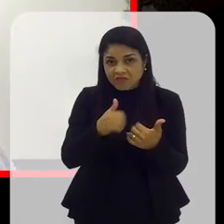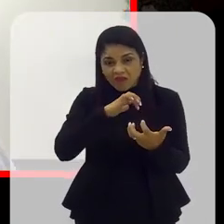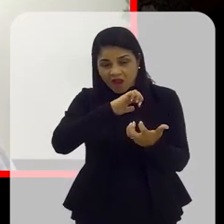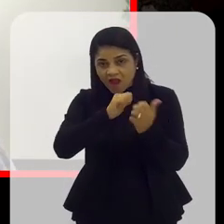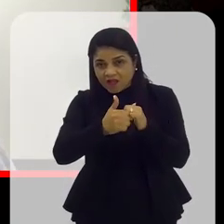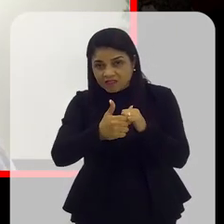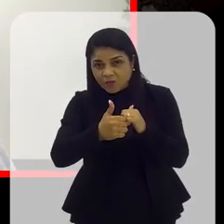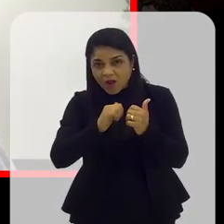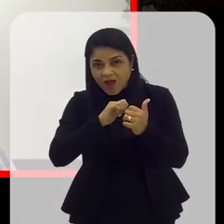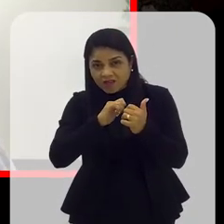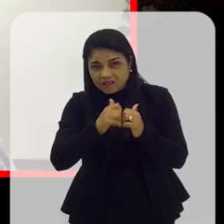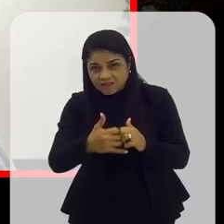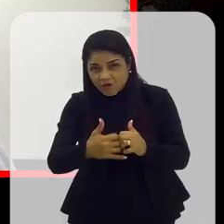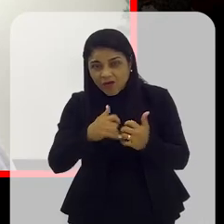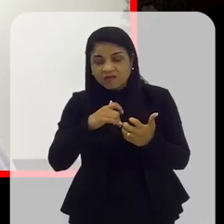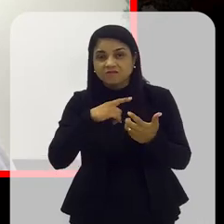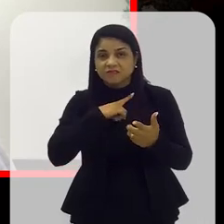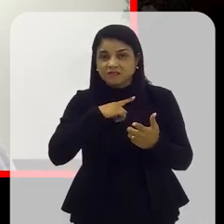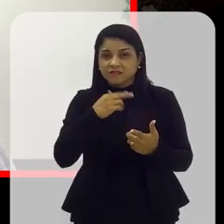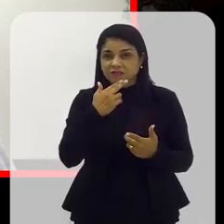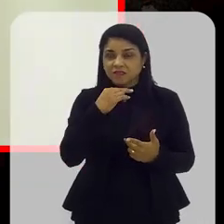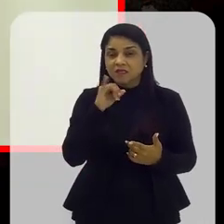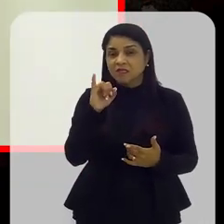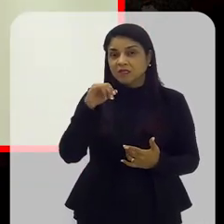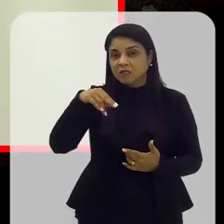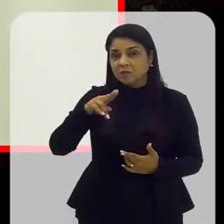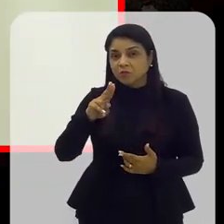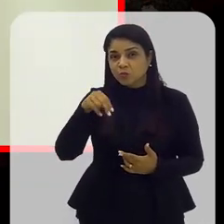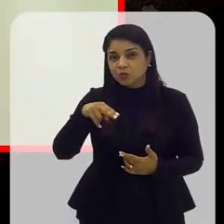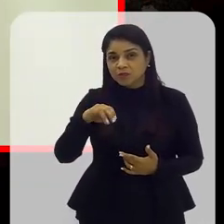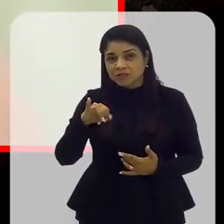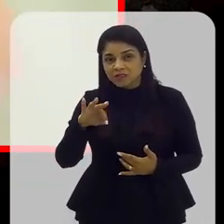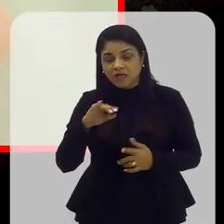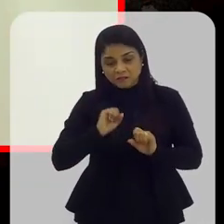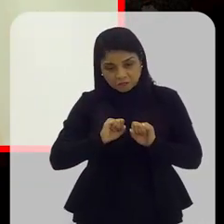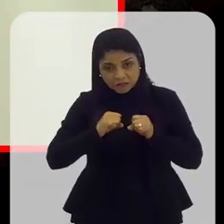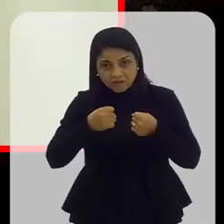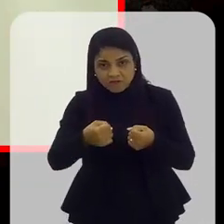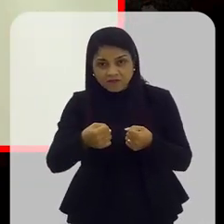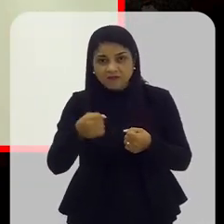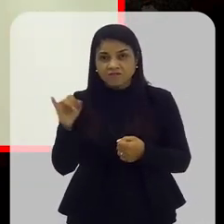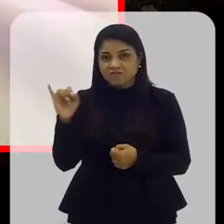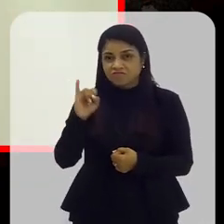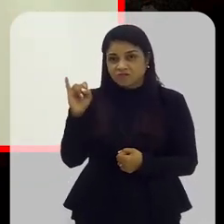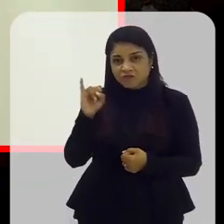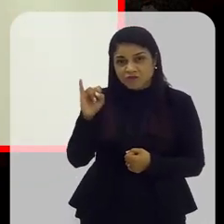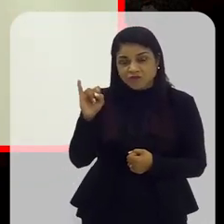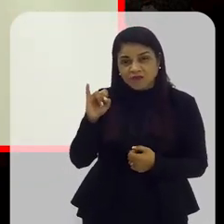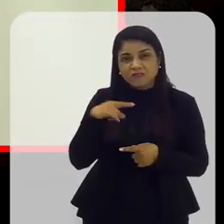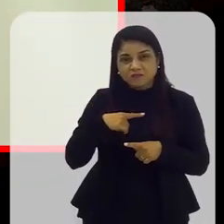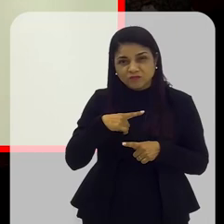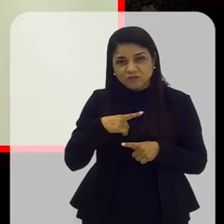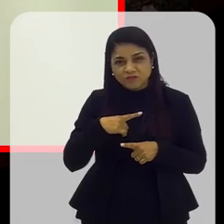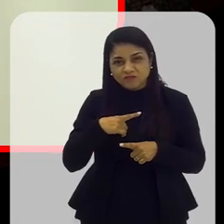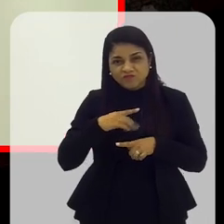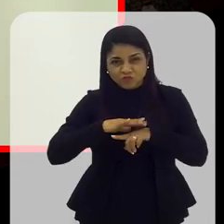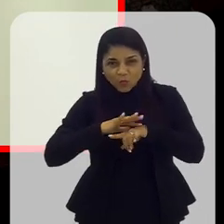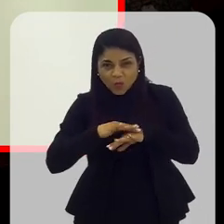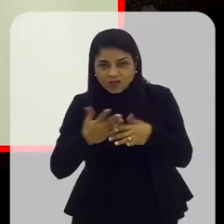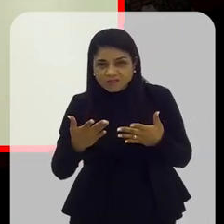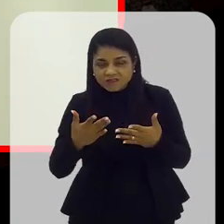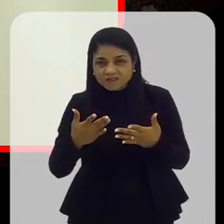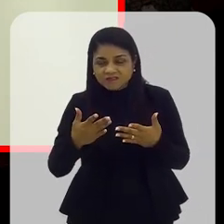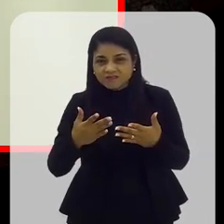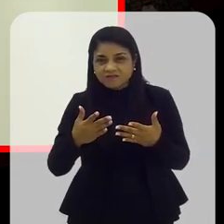E eu vou ter imunidade numa dieta com falta de proteína para me defender de infecções de cavidade oral?